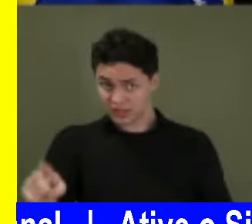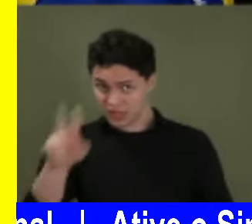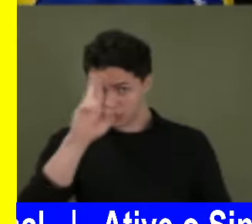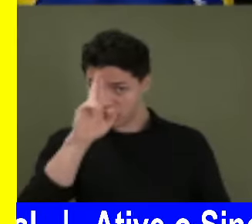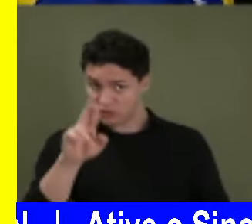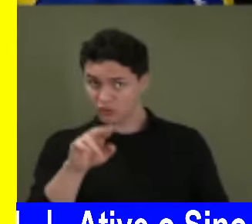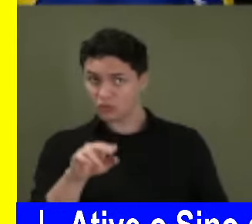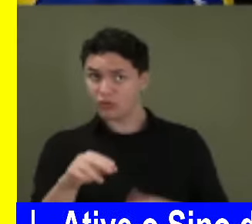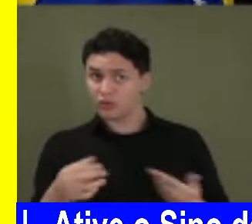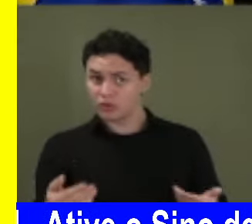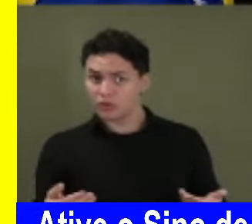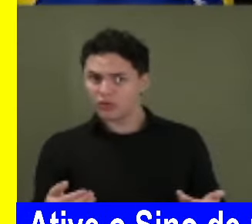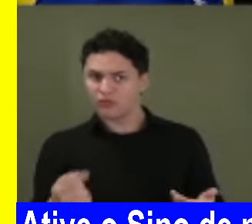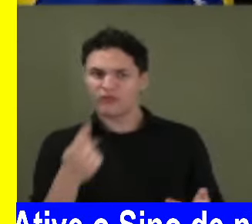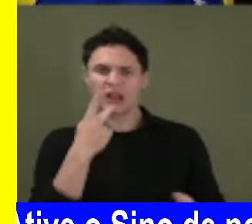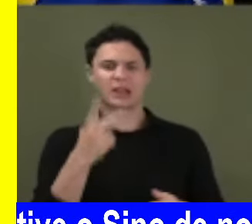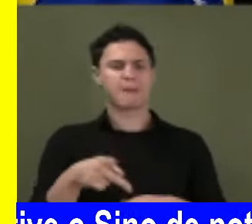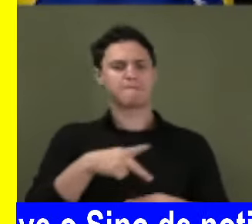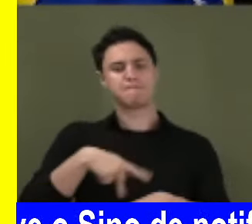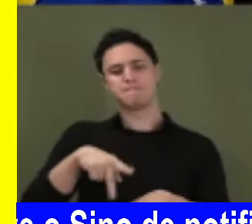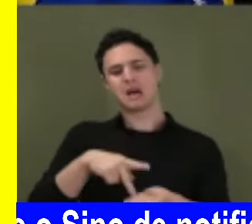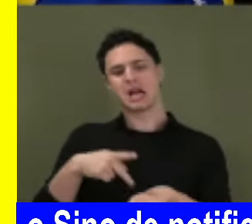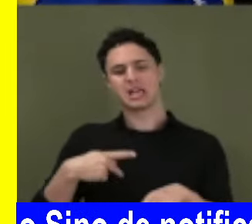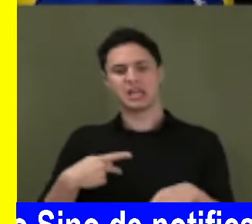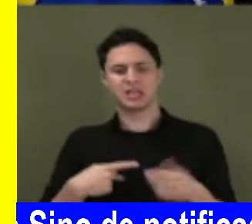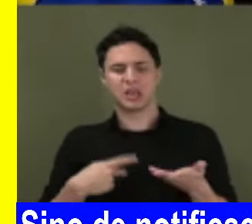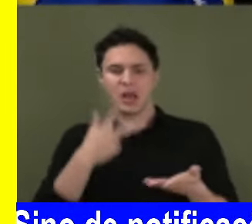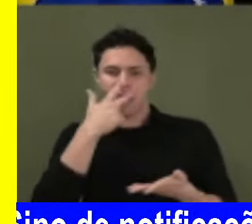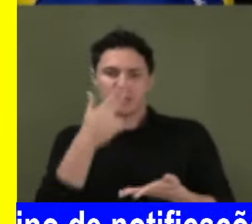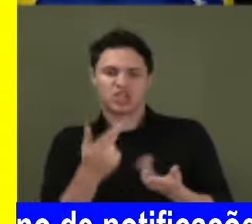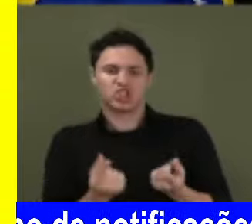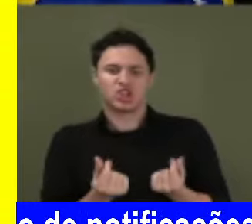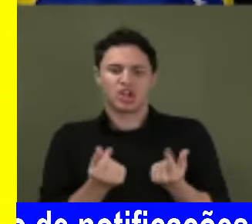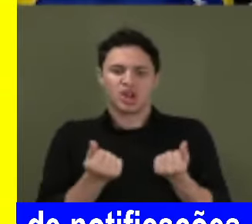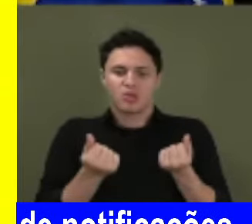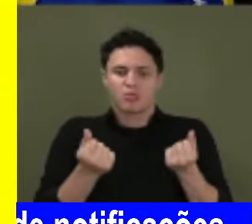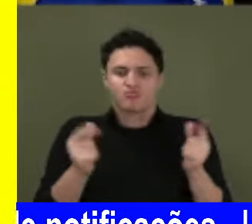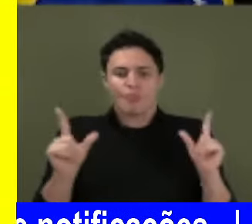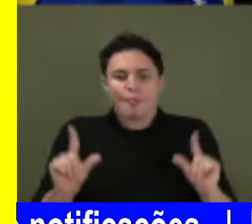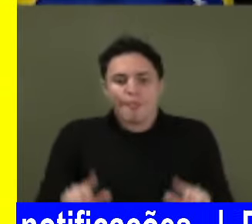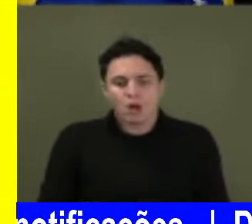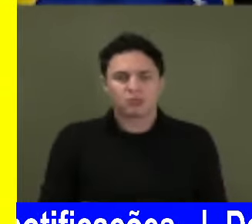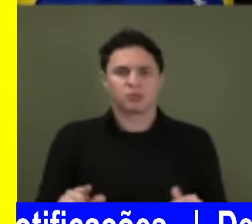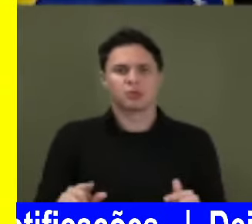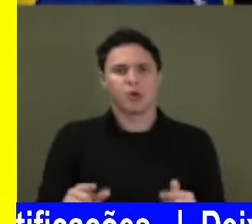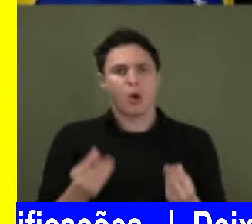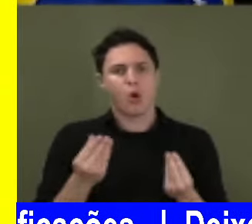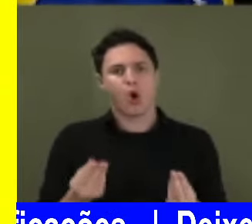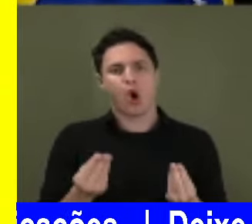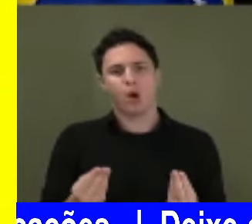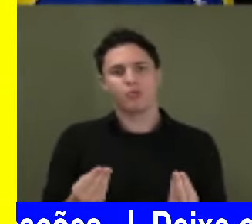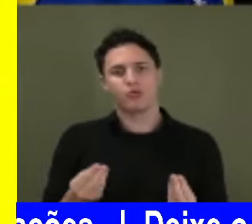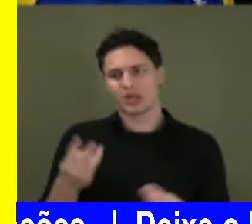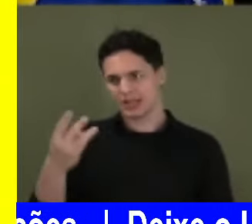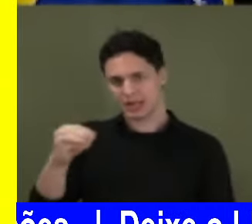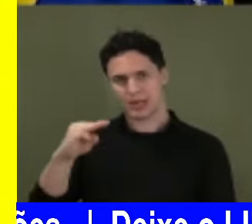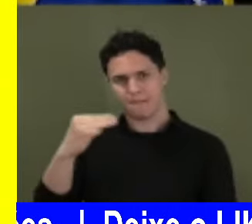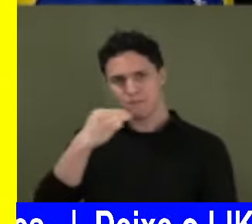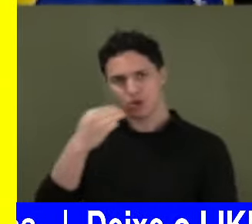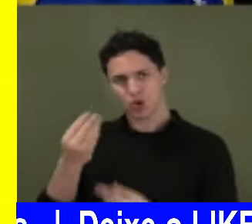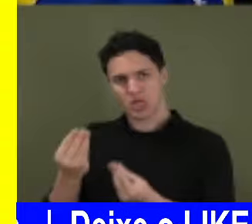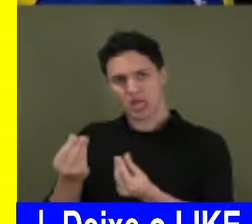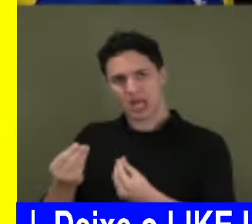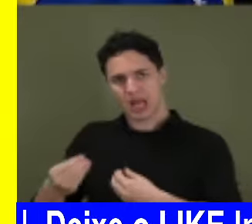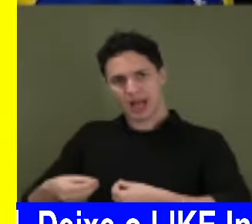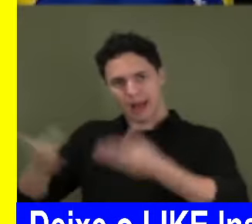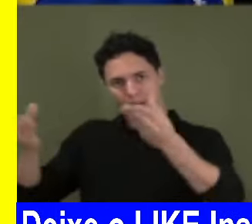tira isso, que falar que o país está quebrado, que o país não tem dinheiro. Como é que um país está quebrado e gasta 30 milhões com o evento agora dessa Janja Paluza? Como é que um